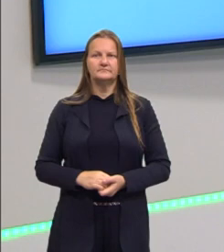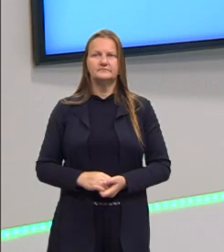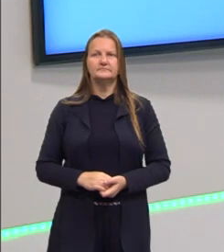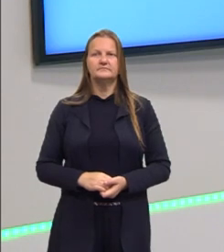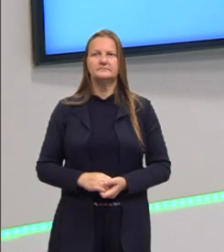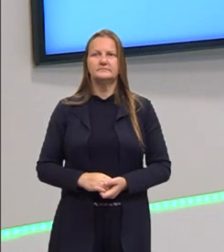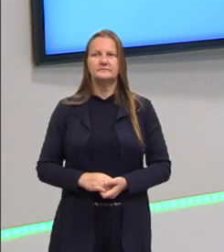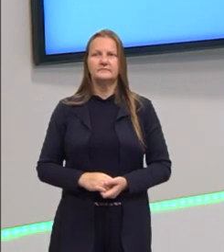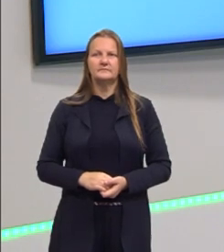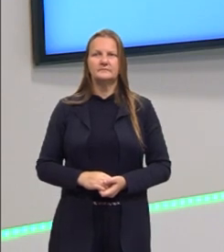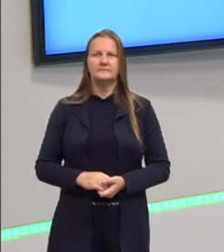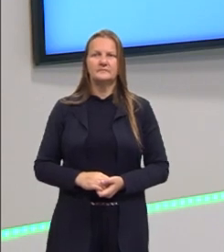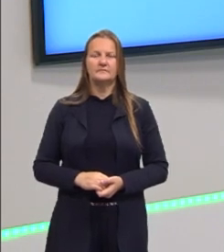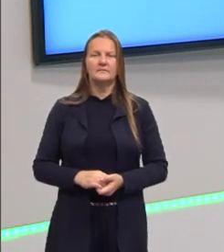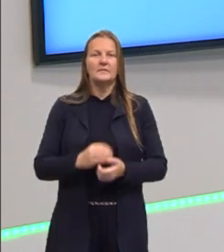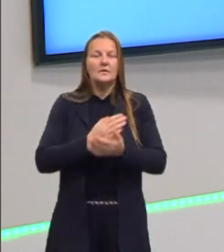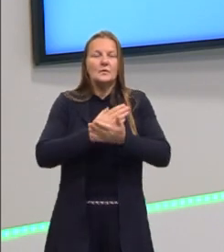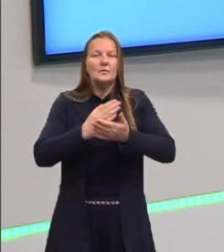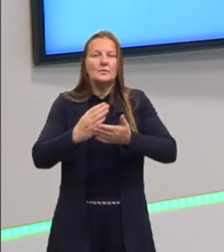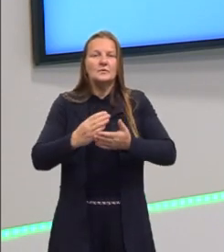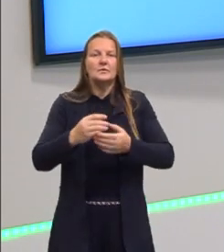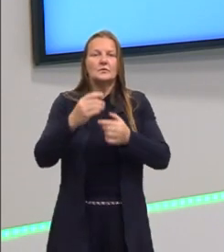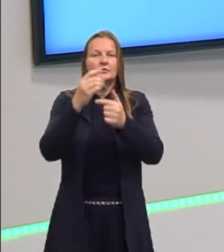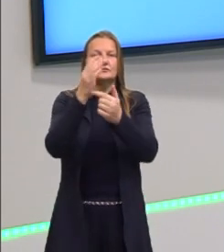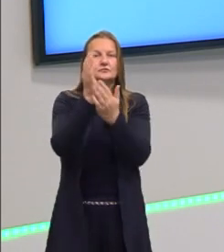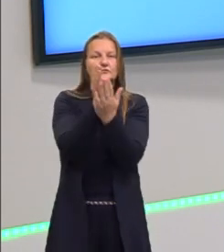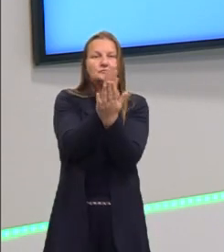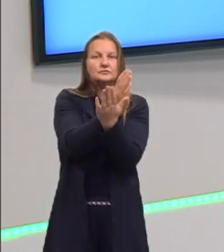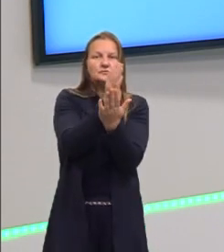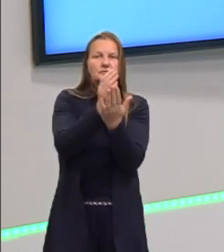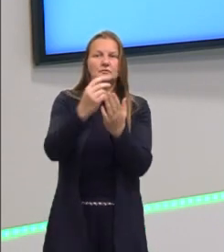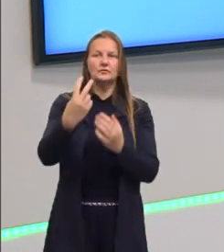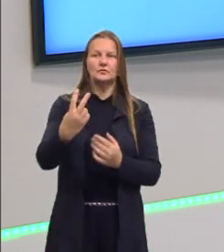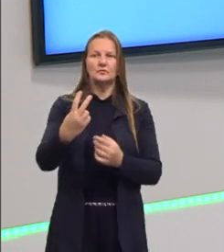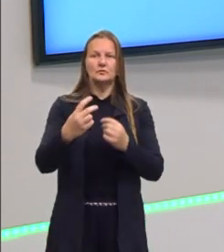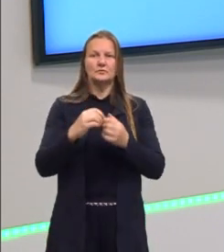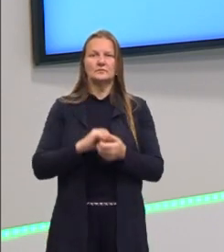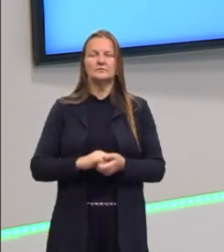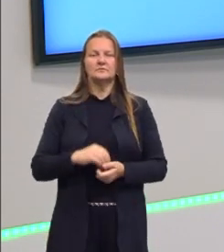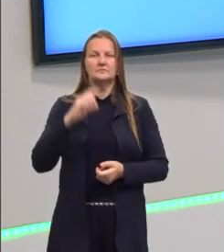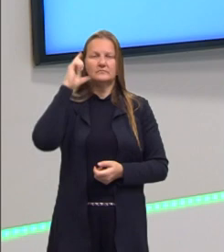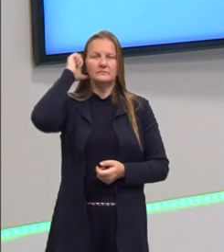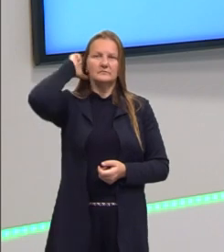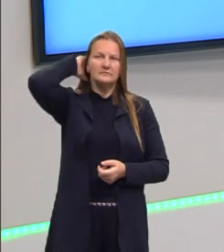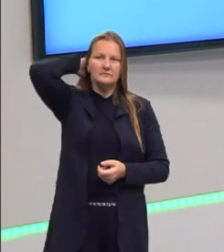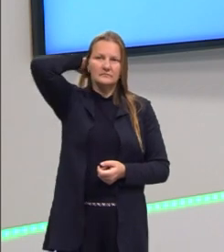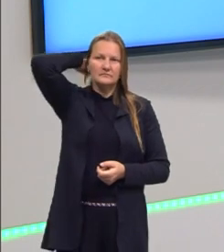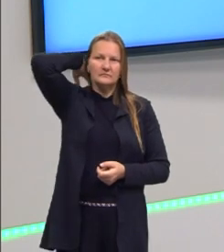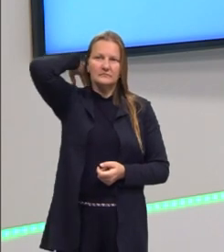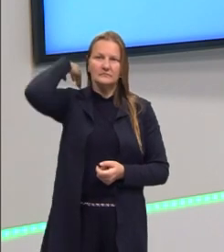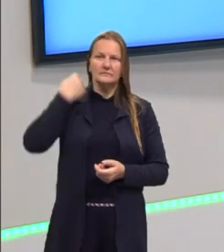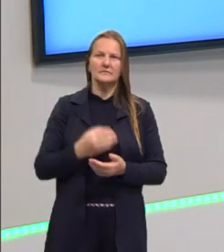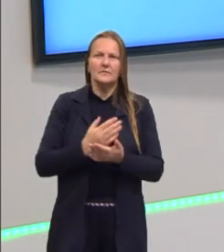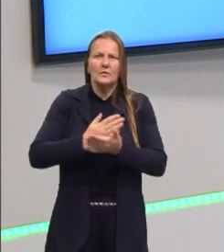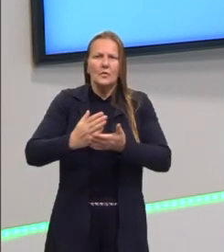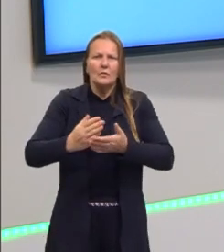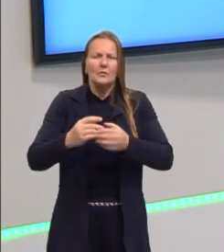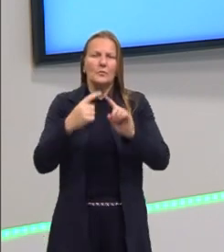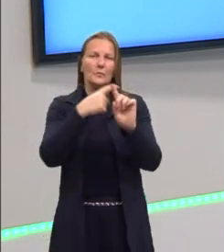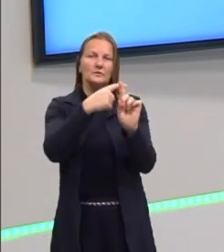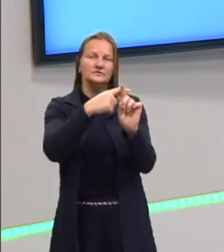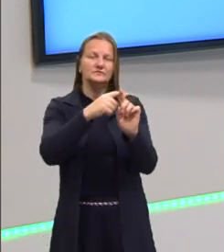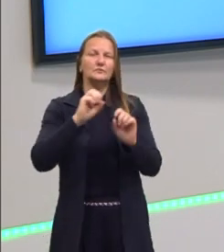nós vamos partir em duas formas, sendo que o x1, nós vamos atribuir o valor positivo ou